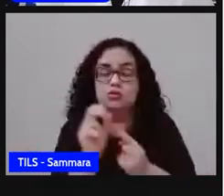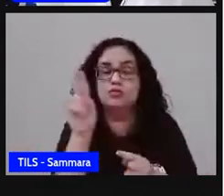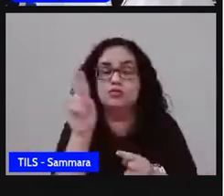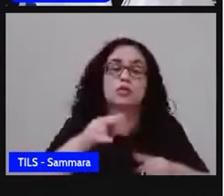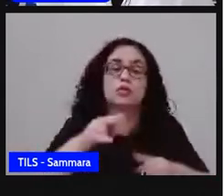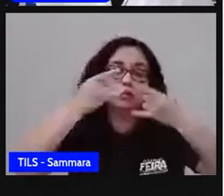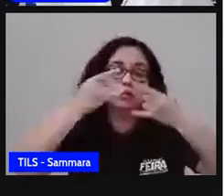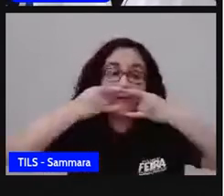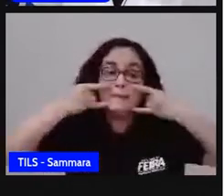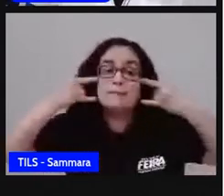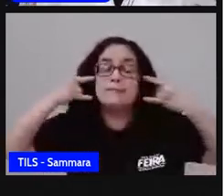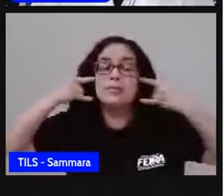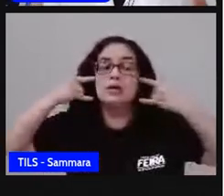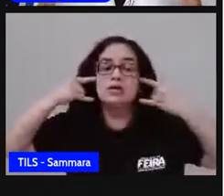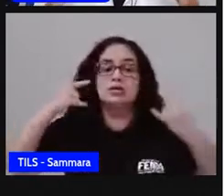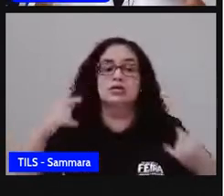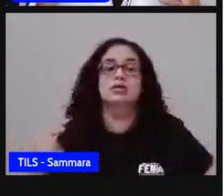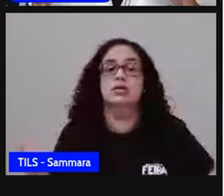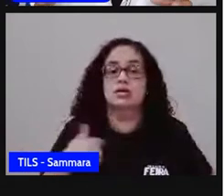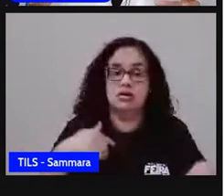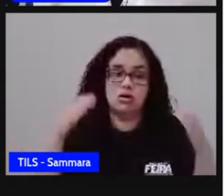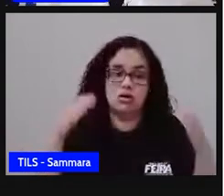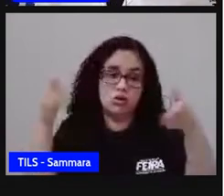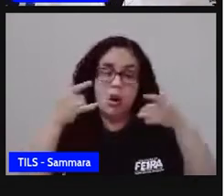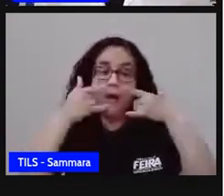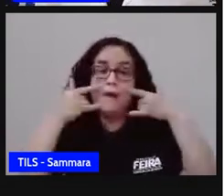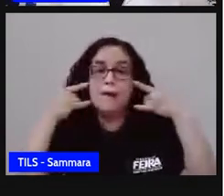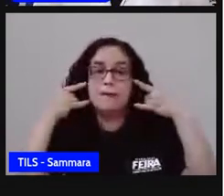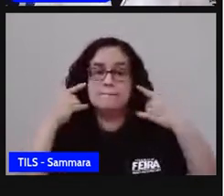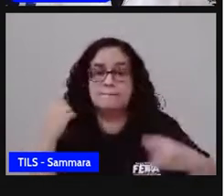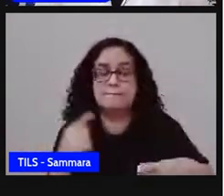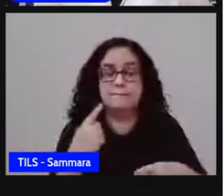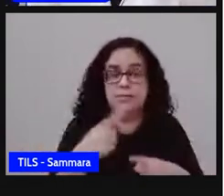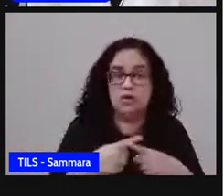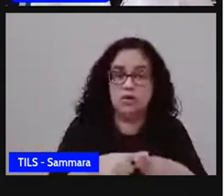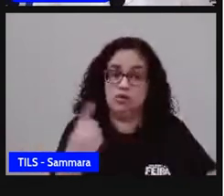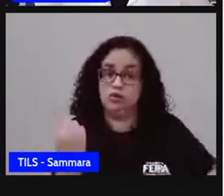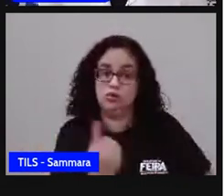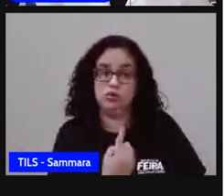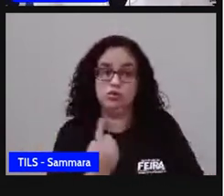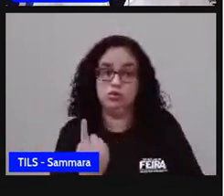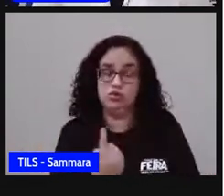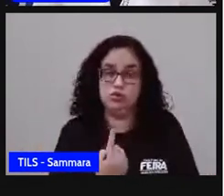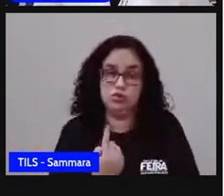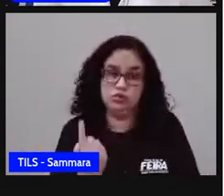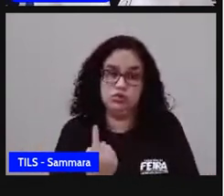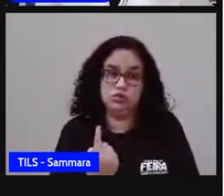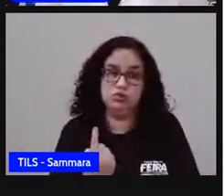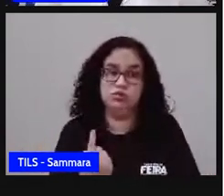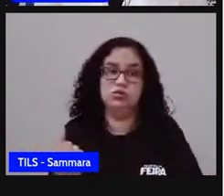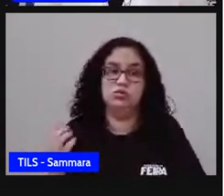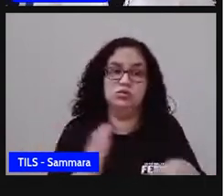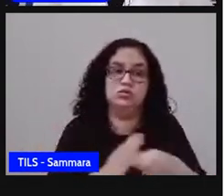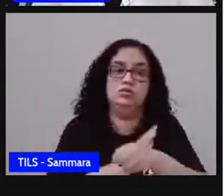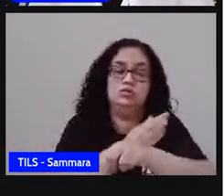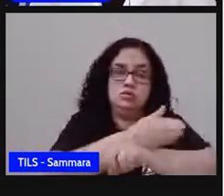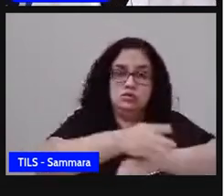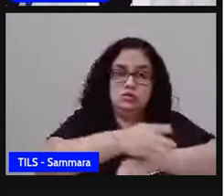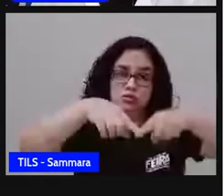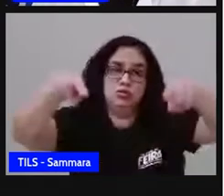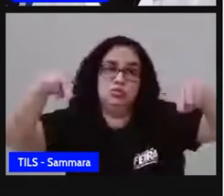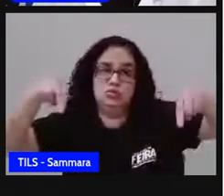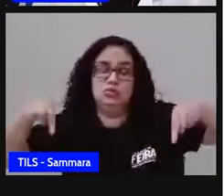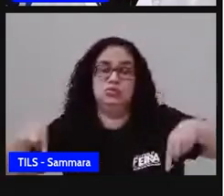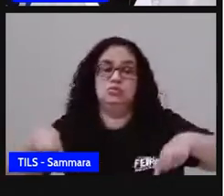máscara, né? Eu estou aqui agora sem máscara, porque eu estou sozinho, dentro de uma sala,